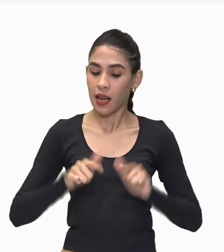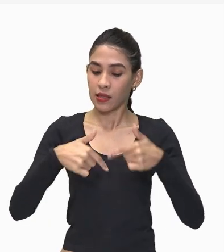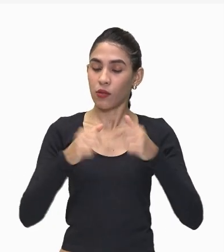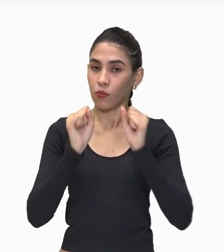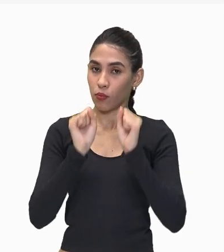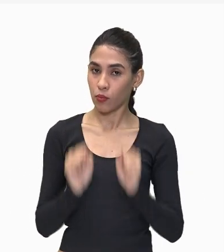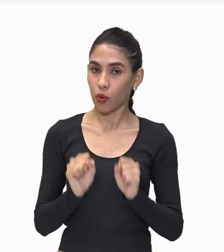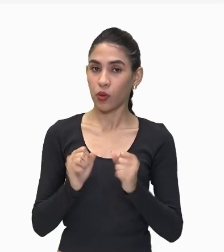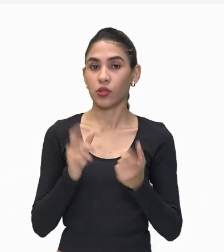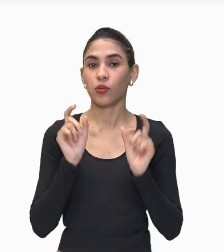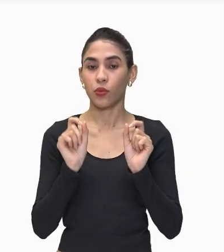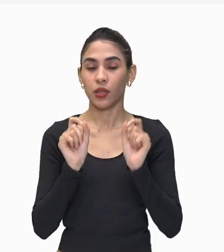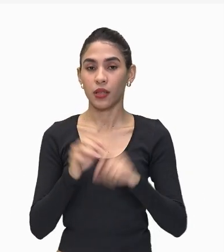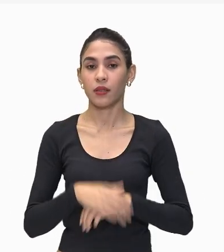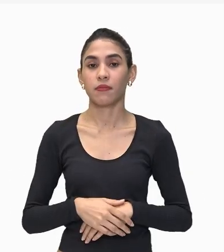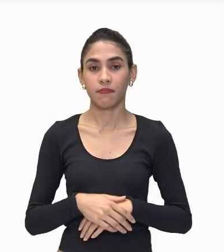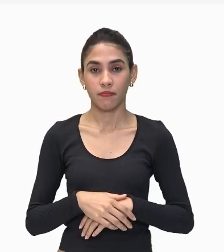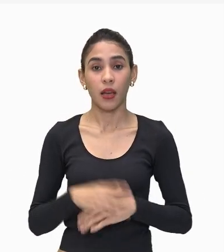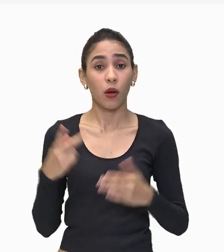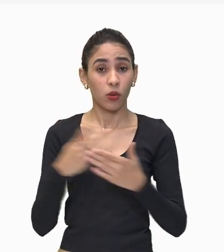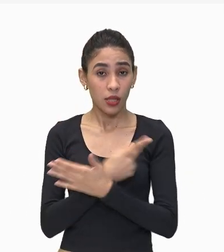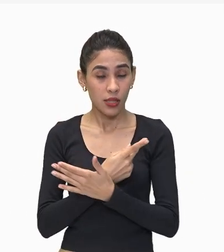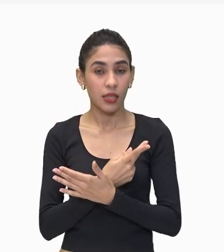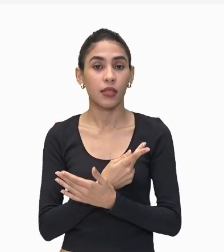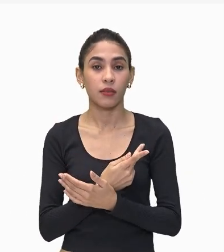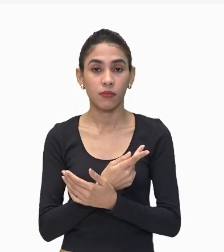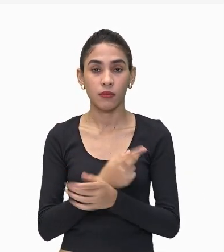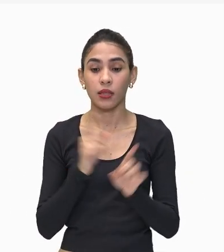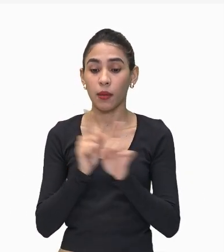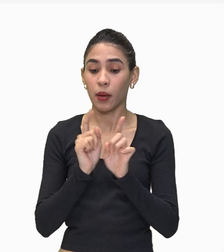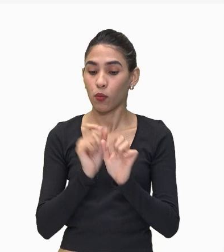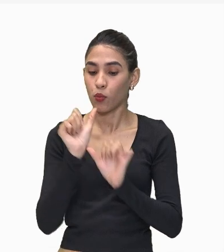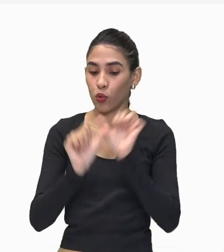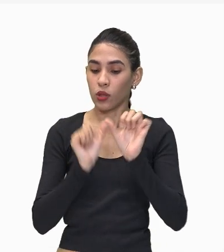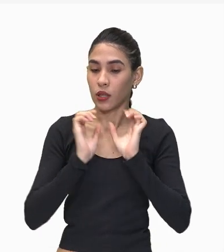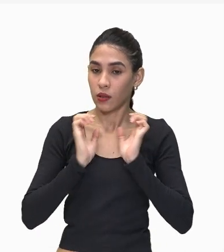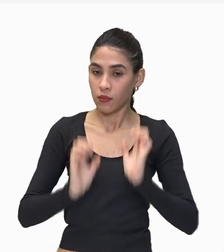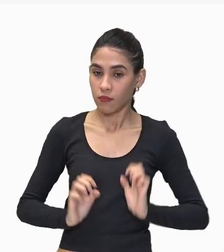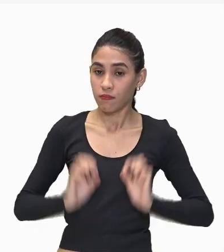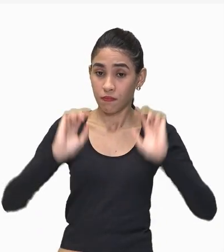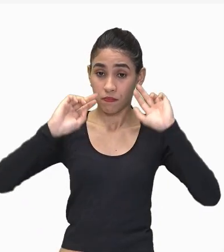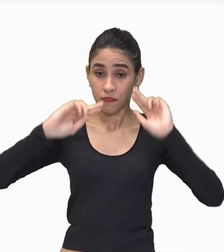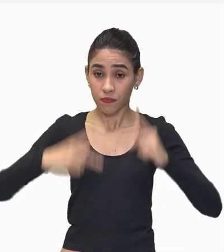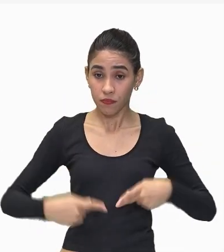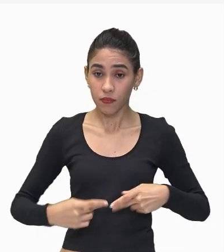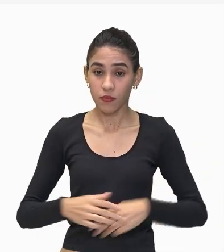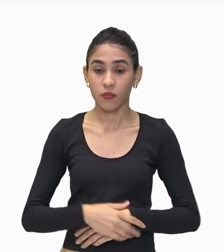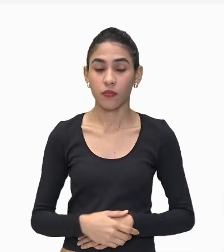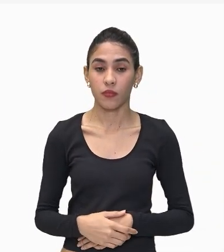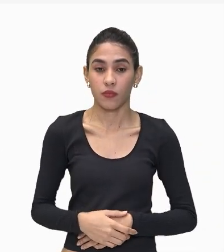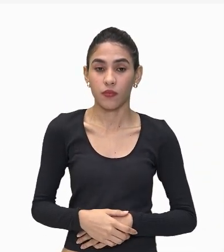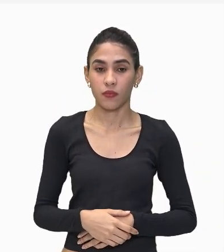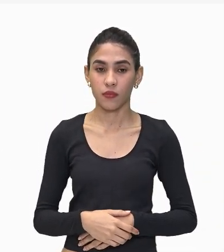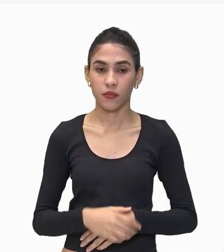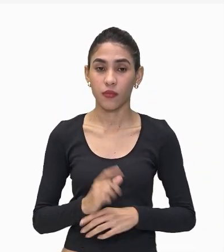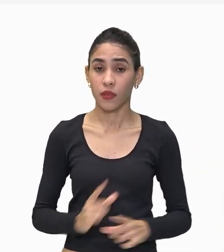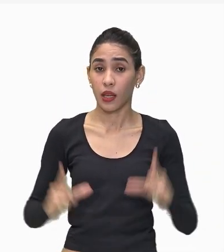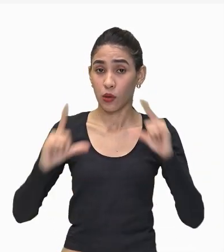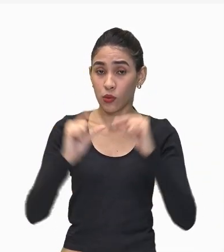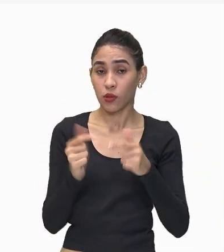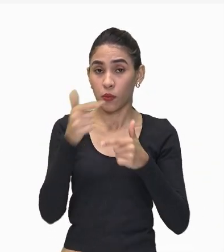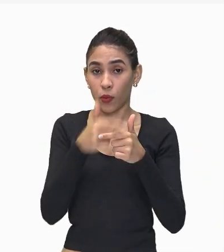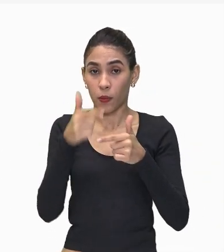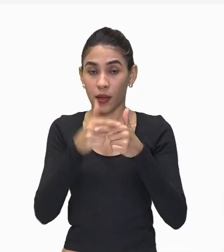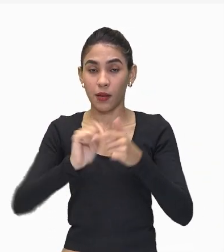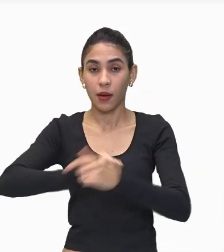Estar acontecendo Mudando Essas atitudes Humanas Reduzindo Assim O impacto Ambiental